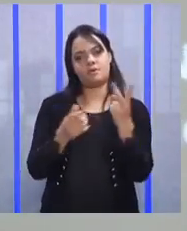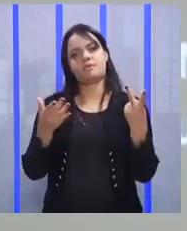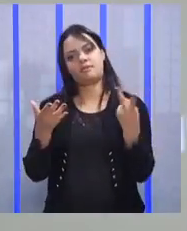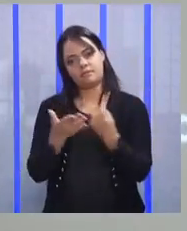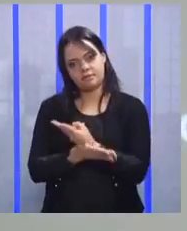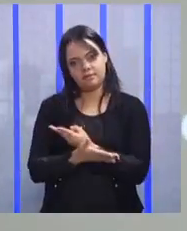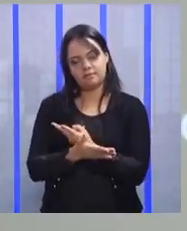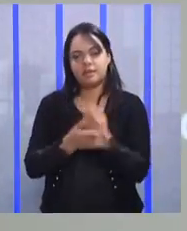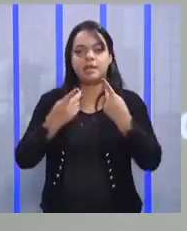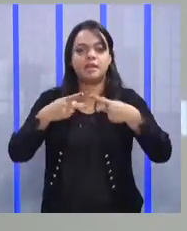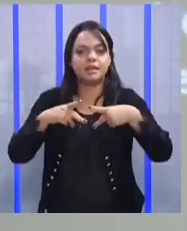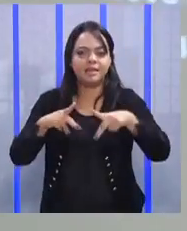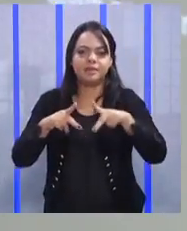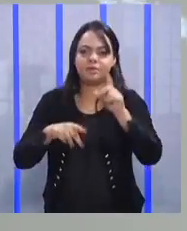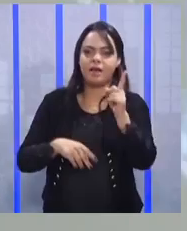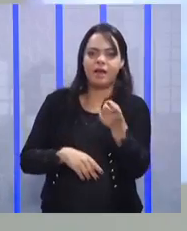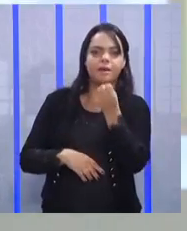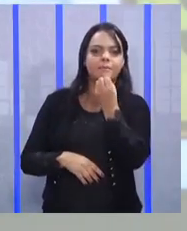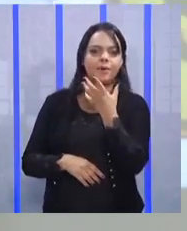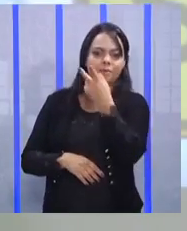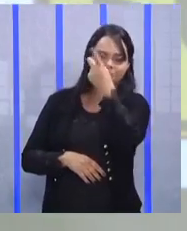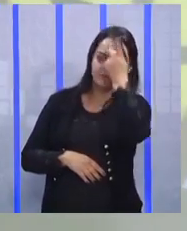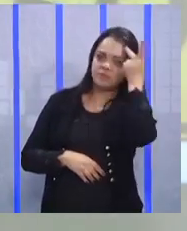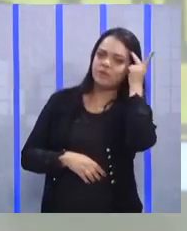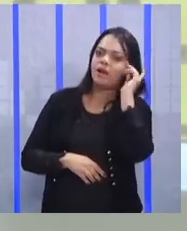acontecendo. E isso encanta as pessoas.